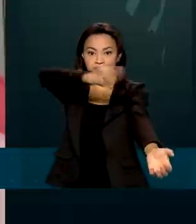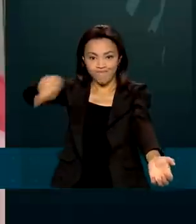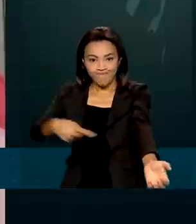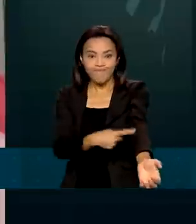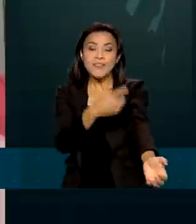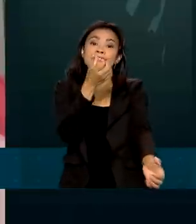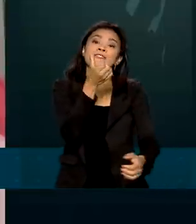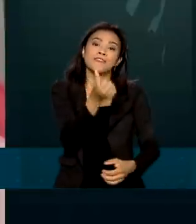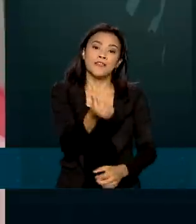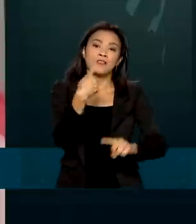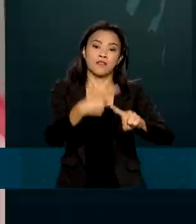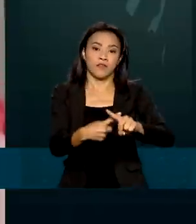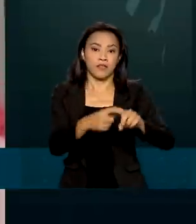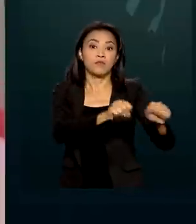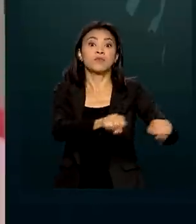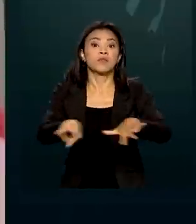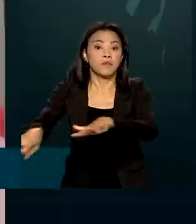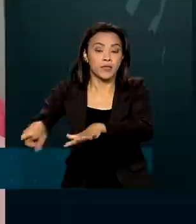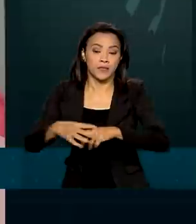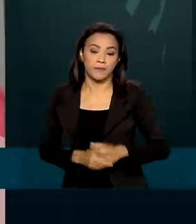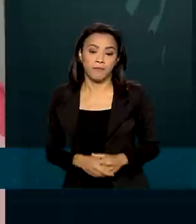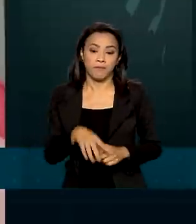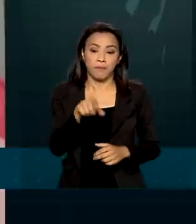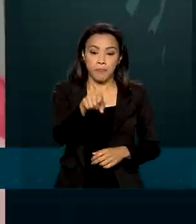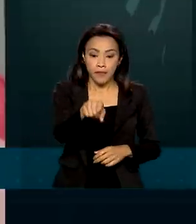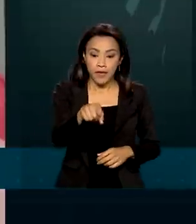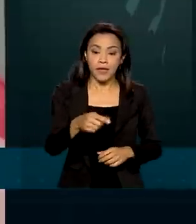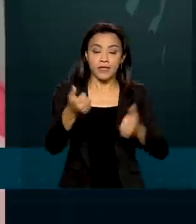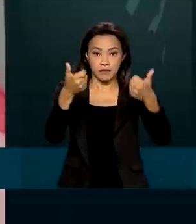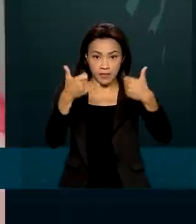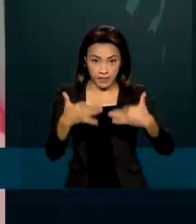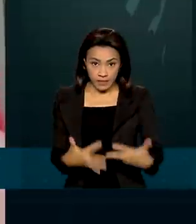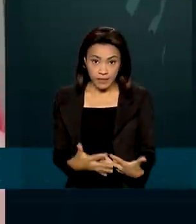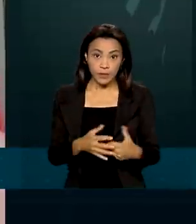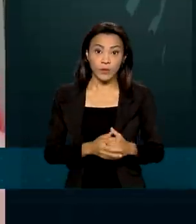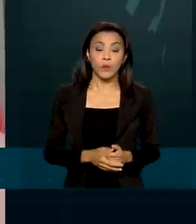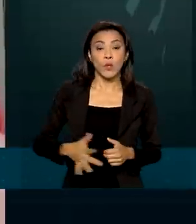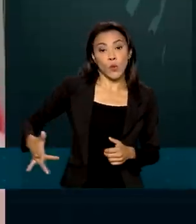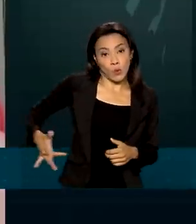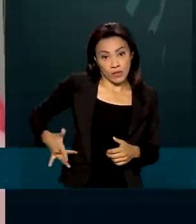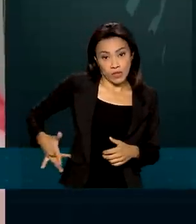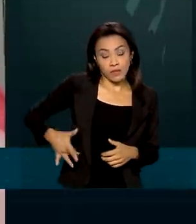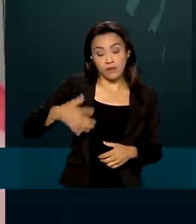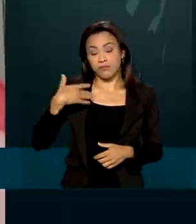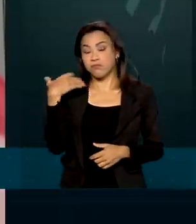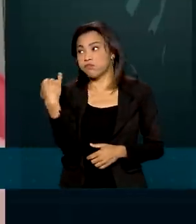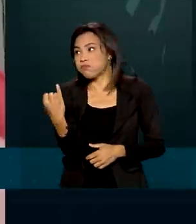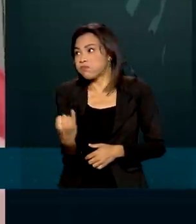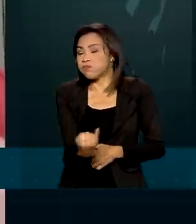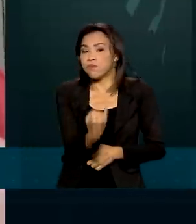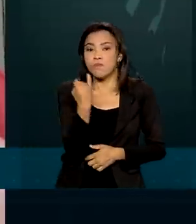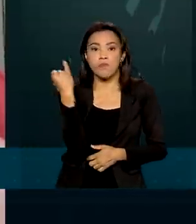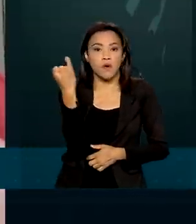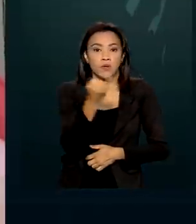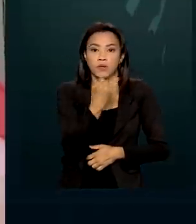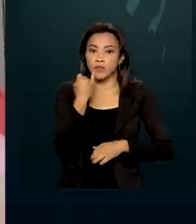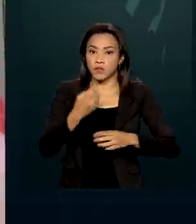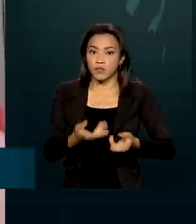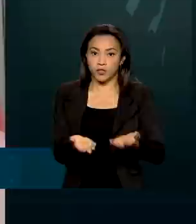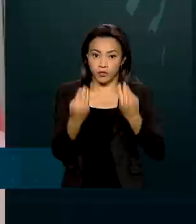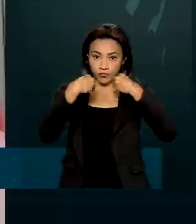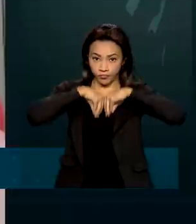O nosso rim, ele não é apenas um mero filtrador sanguíneo. Ele tem funções importantíssimas no nosso organismo,